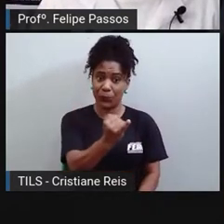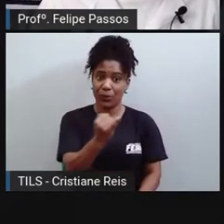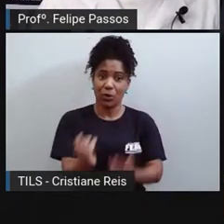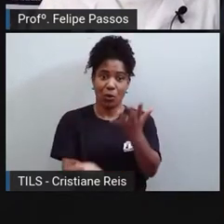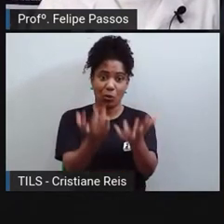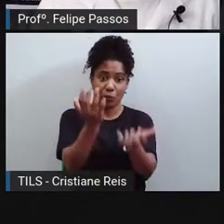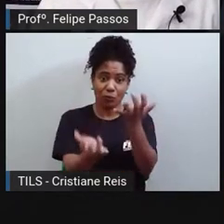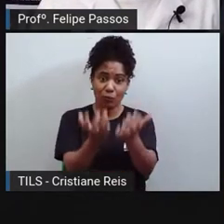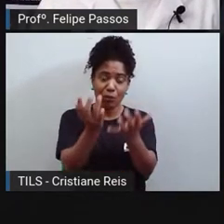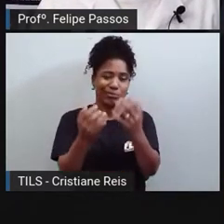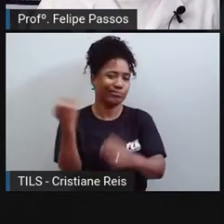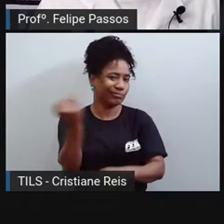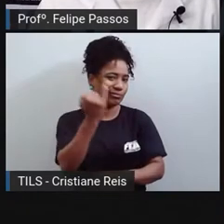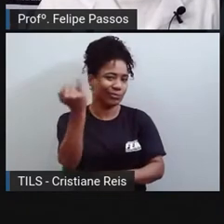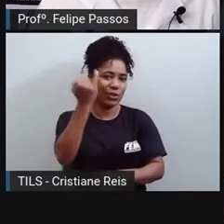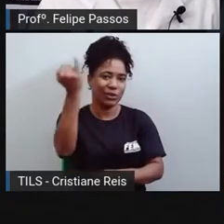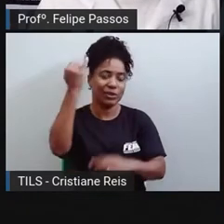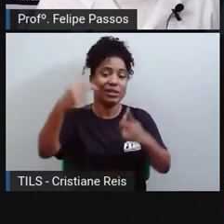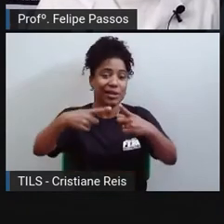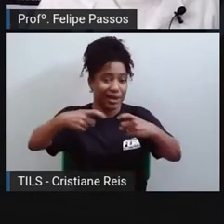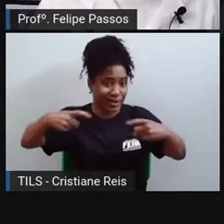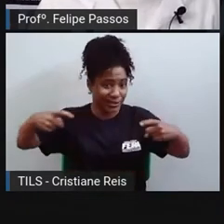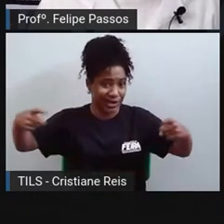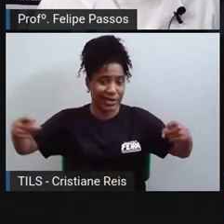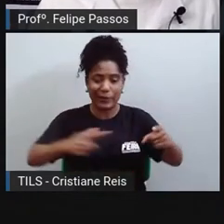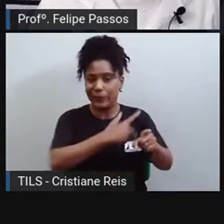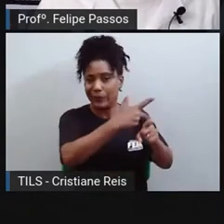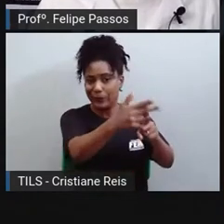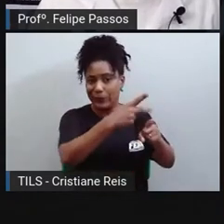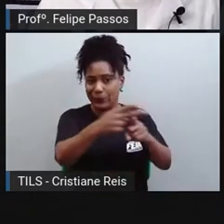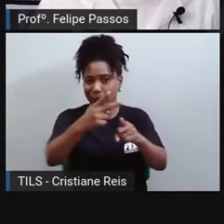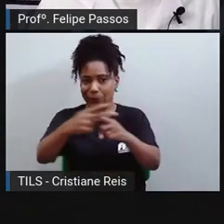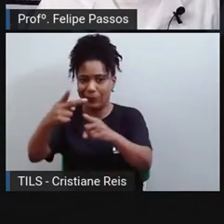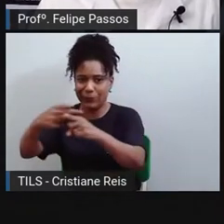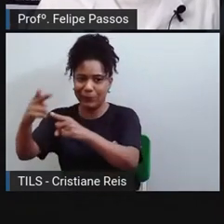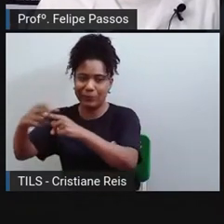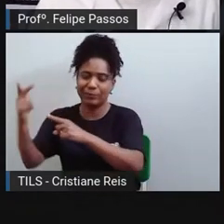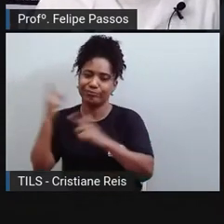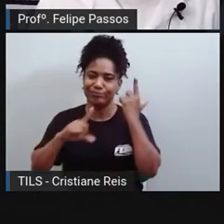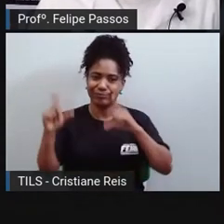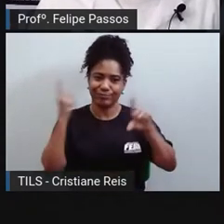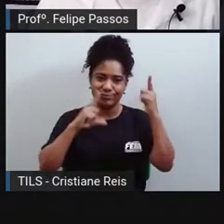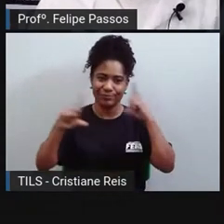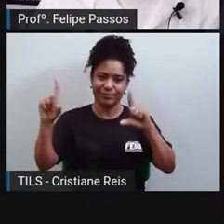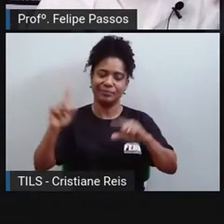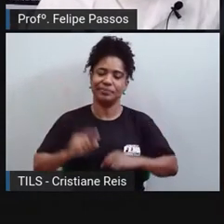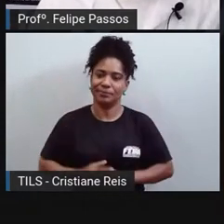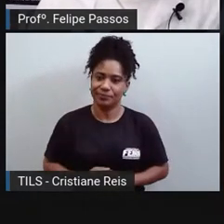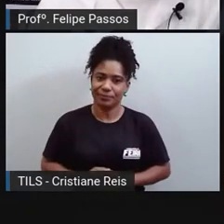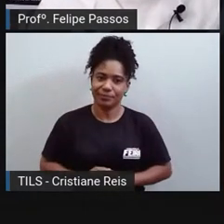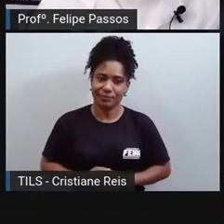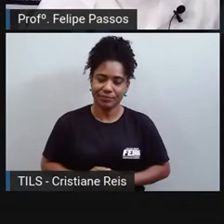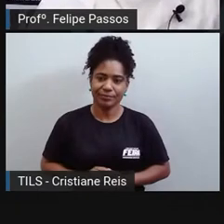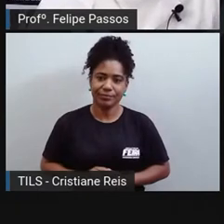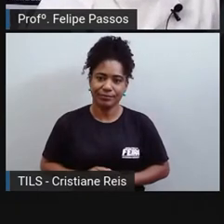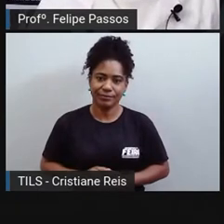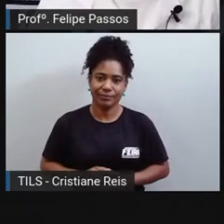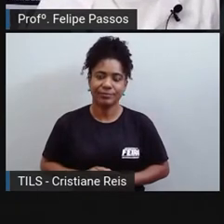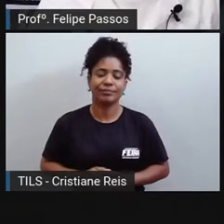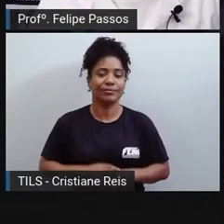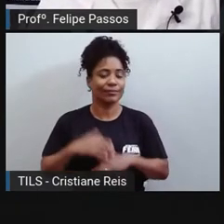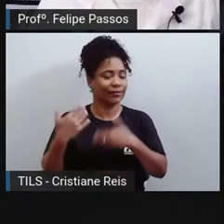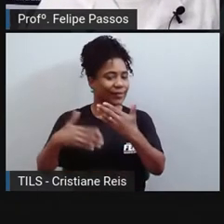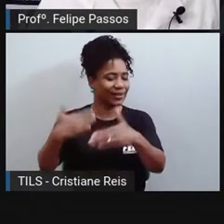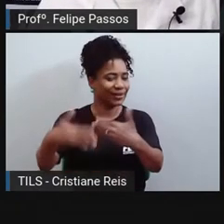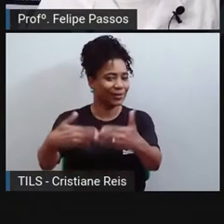as guerras mais fáceis de serem vencidas e muito mais mortais, consequentemente. E também, depois de muito tempo, a gente